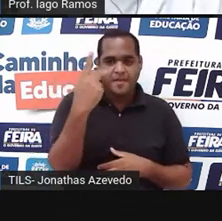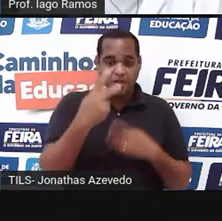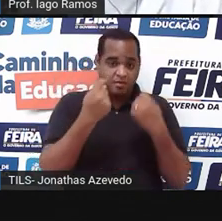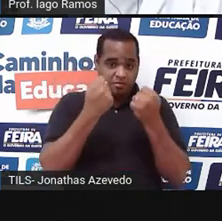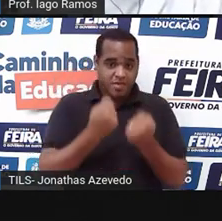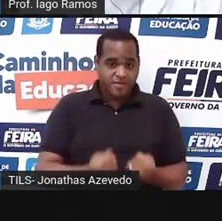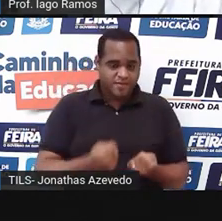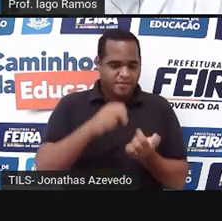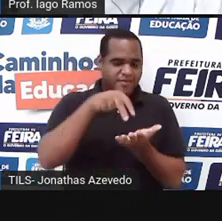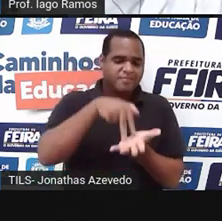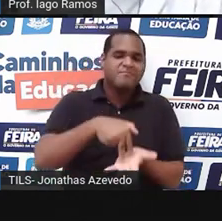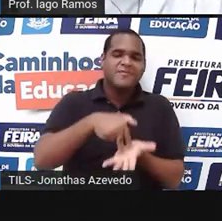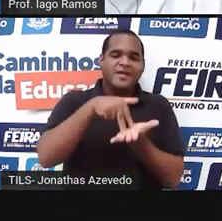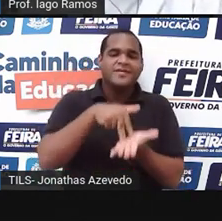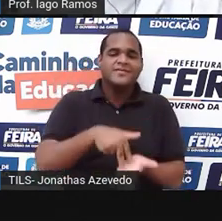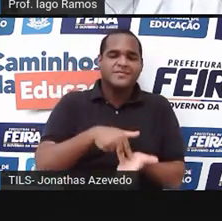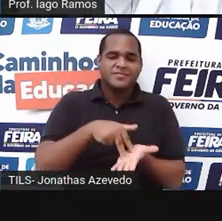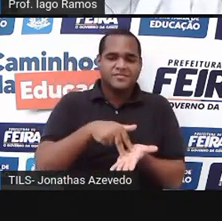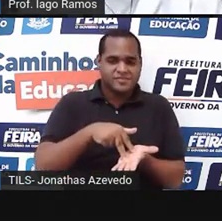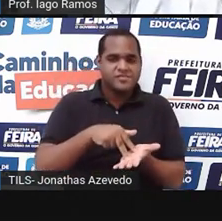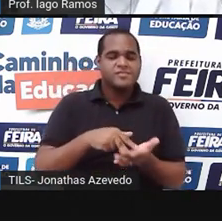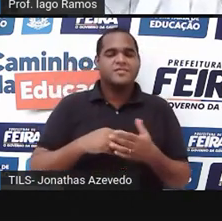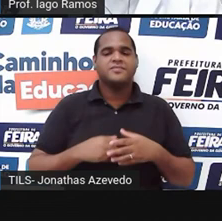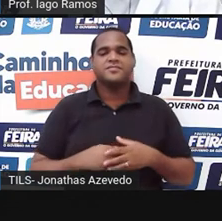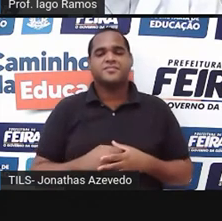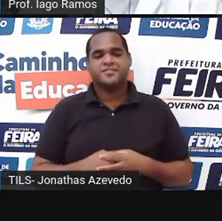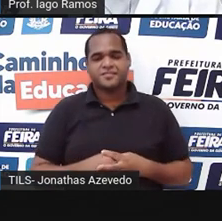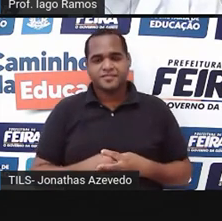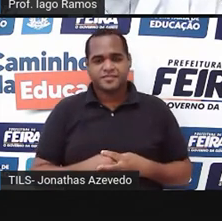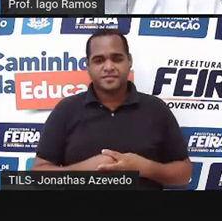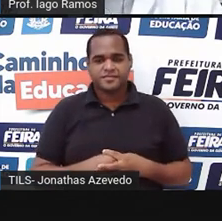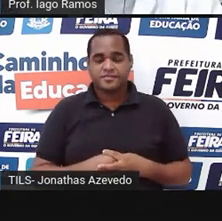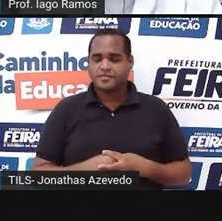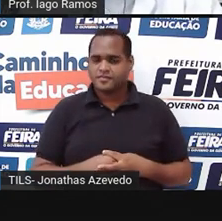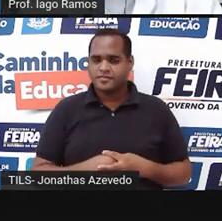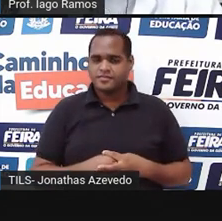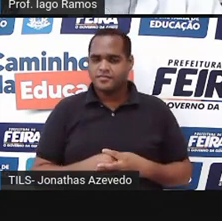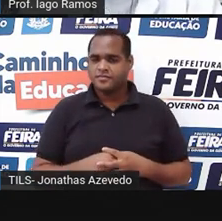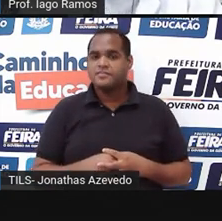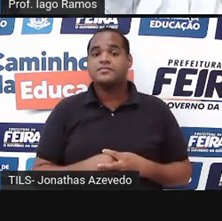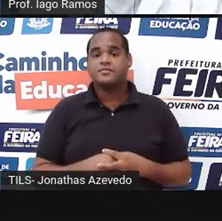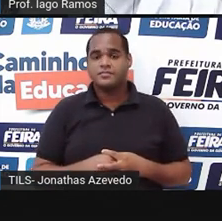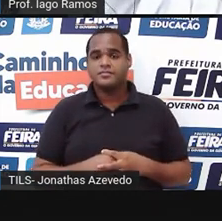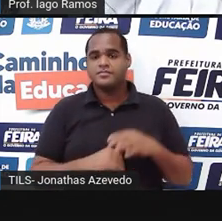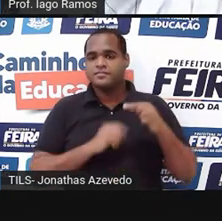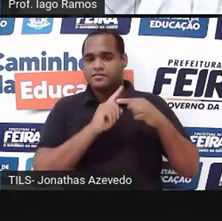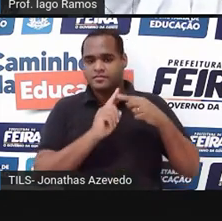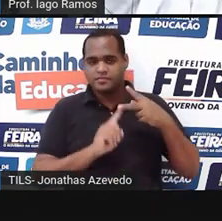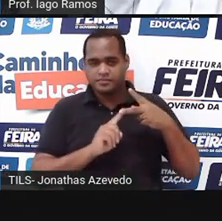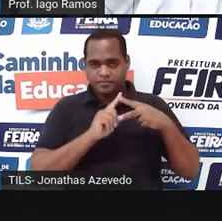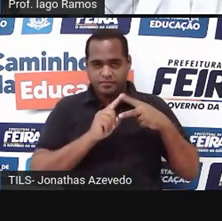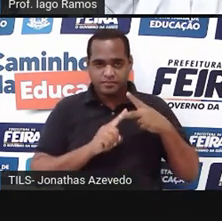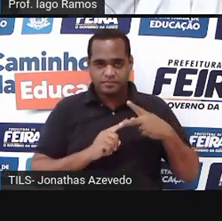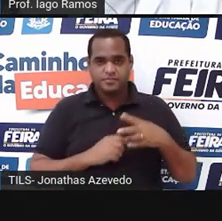massa corporal. Massa corporal é que a gente costuma chamar de peso. Sua altura e seu peso. Tá?